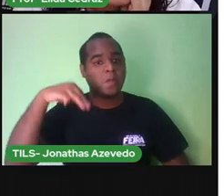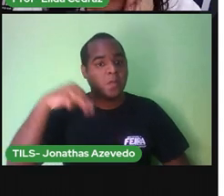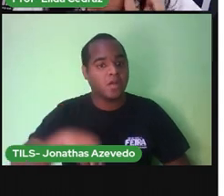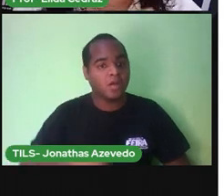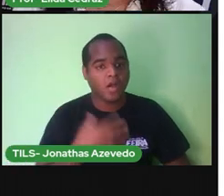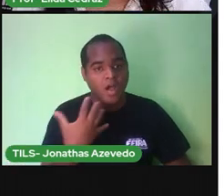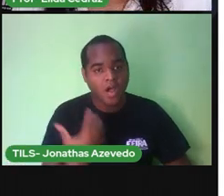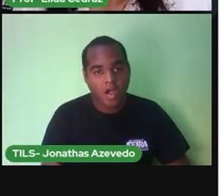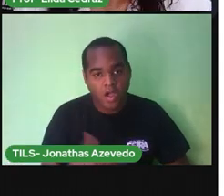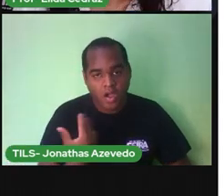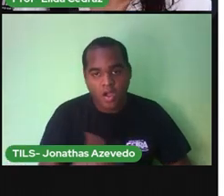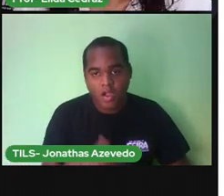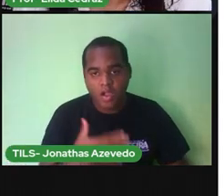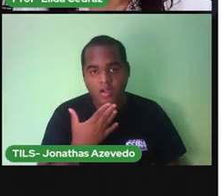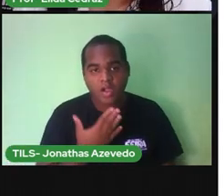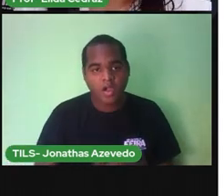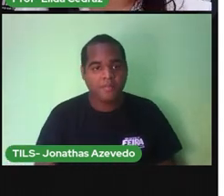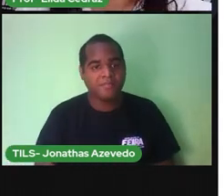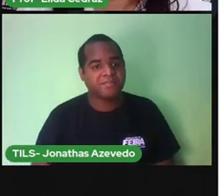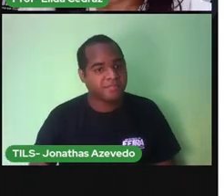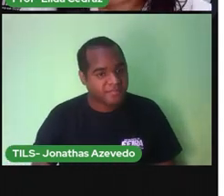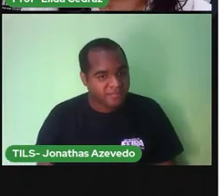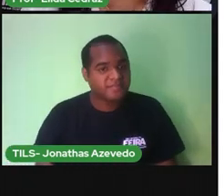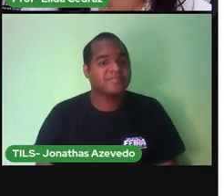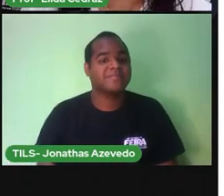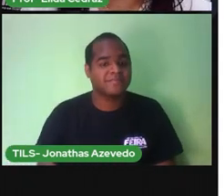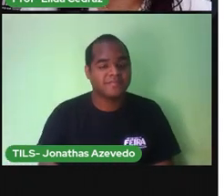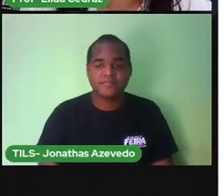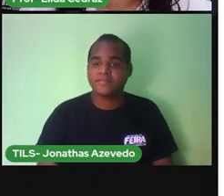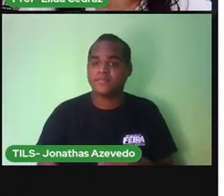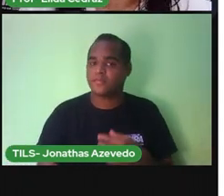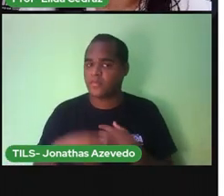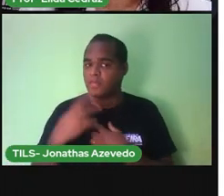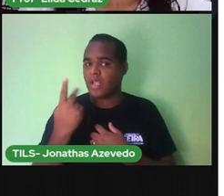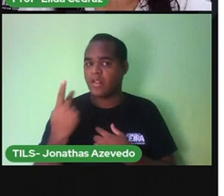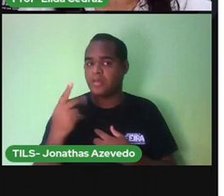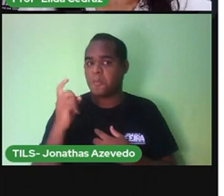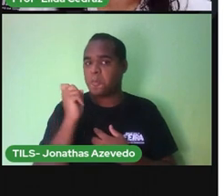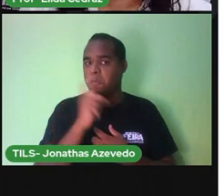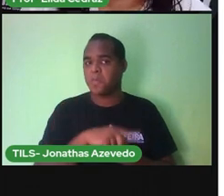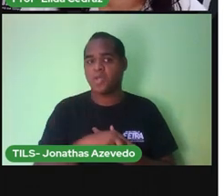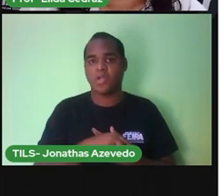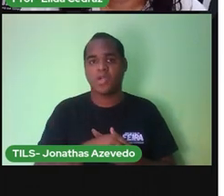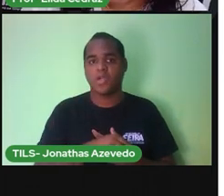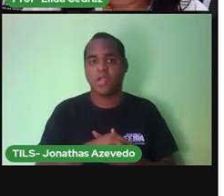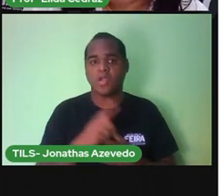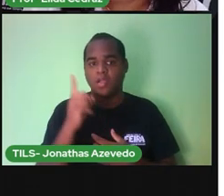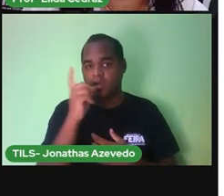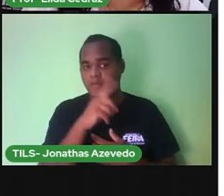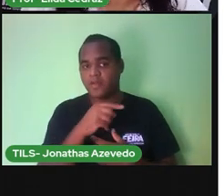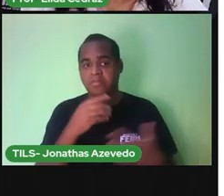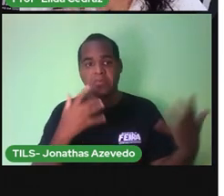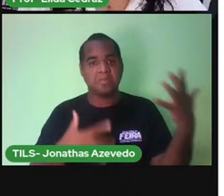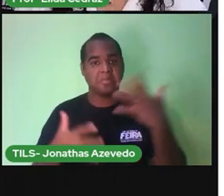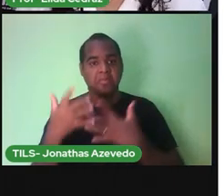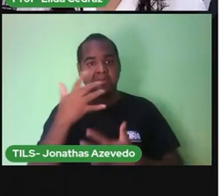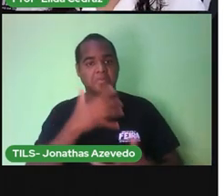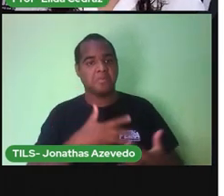Gente Por isso Que o Médio Palmo Teve dificuldade Para soltá-la Da árvore